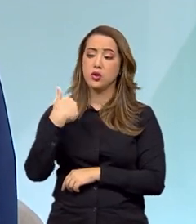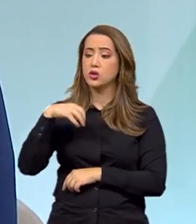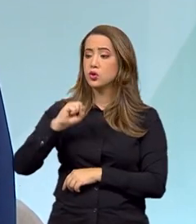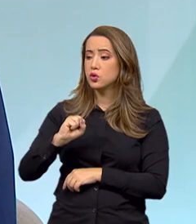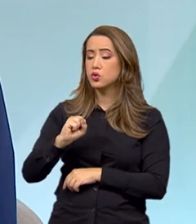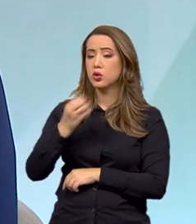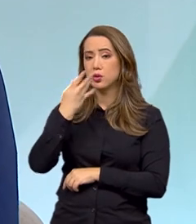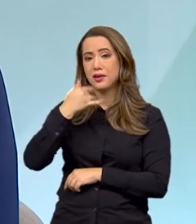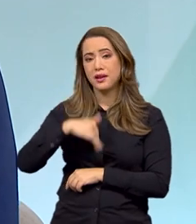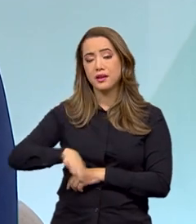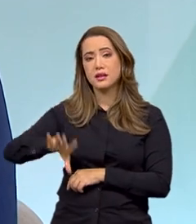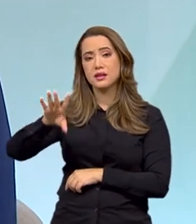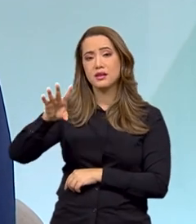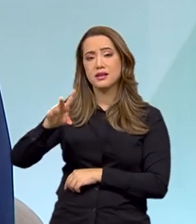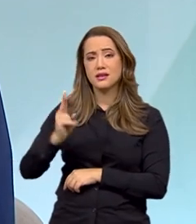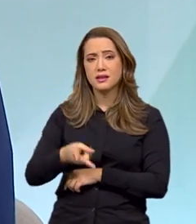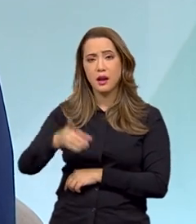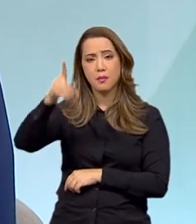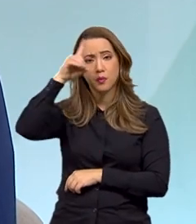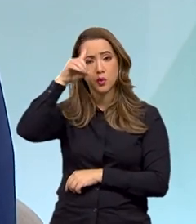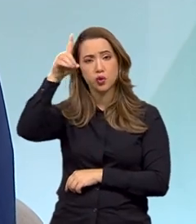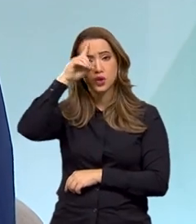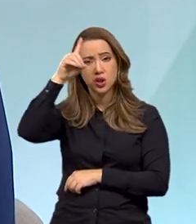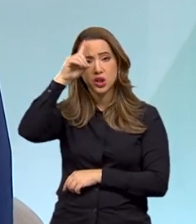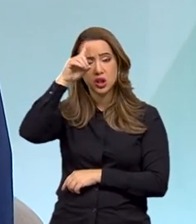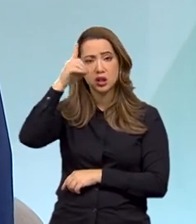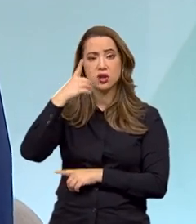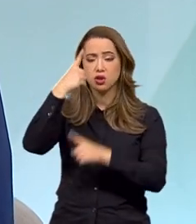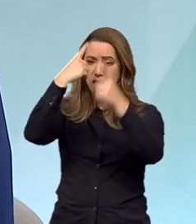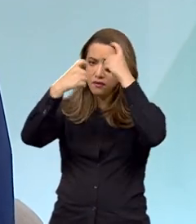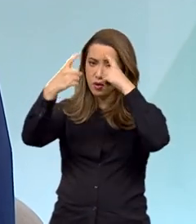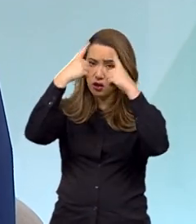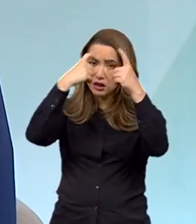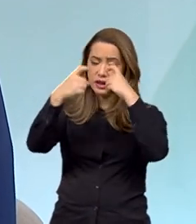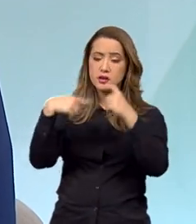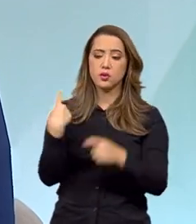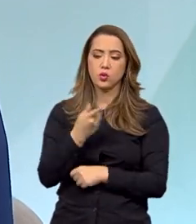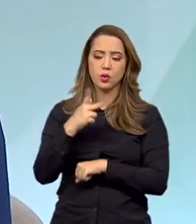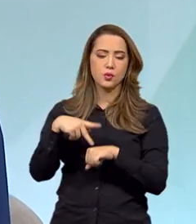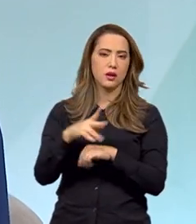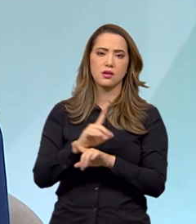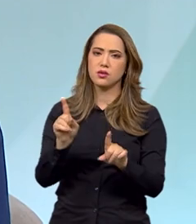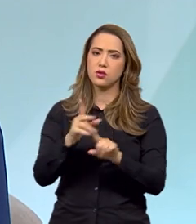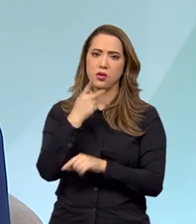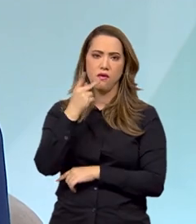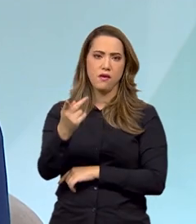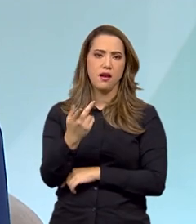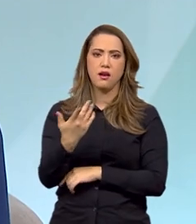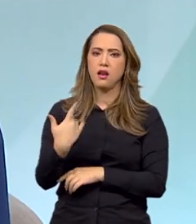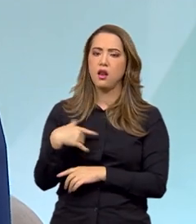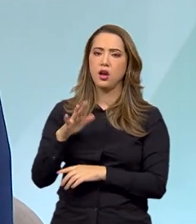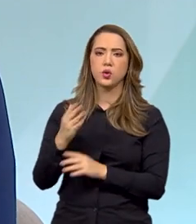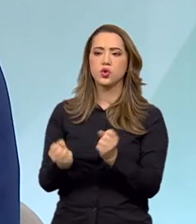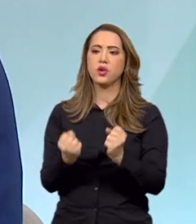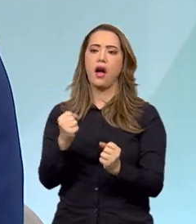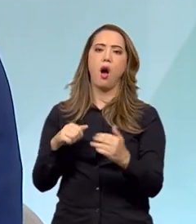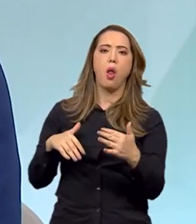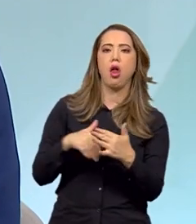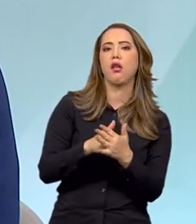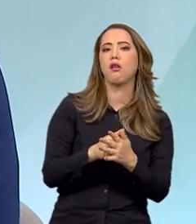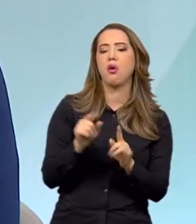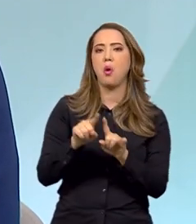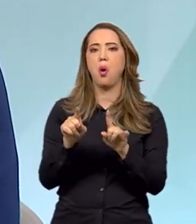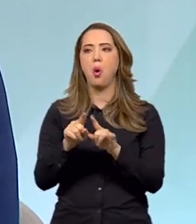média, por dia, de agressões, de violência no nosso país. Não estou falando de acidentes de trânsito nem de acidentes